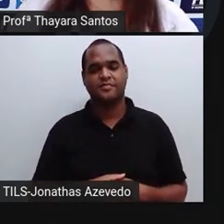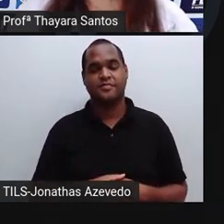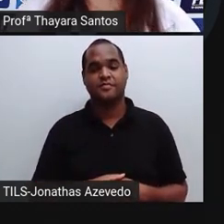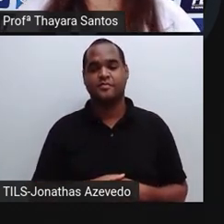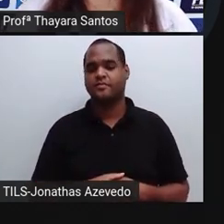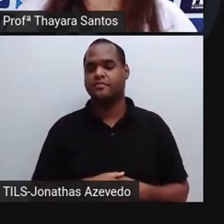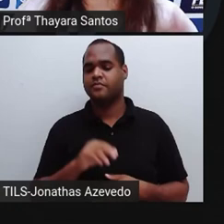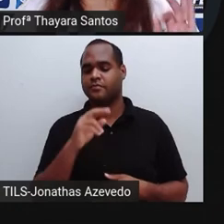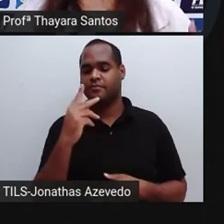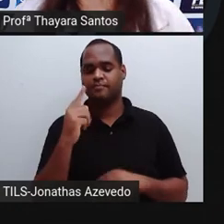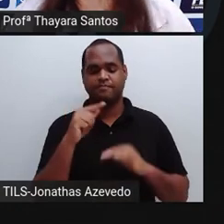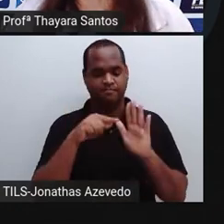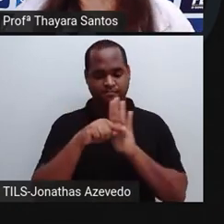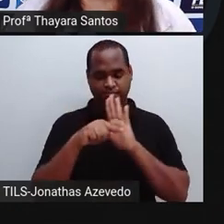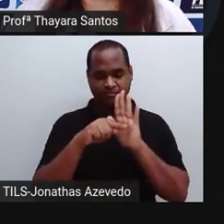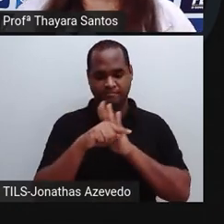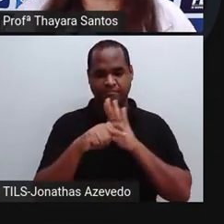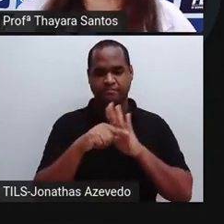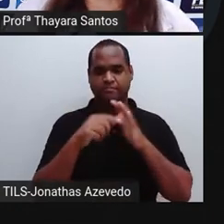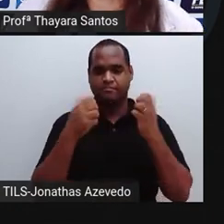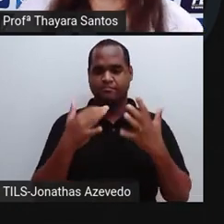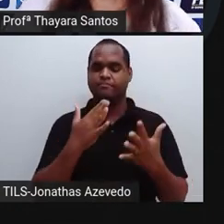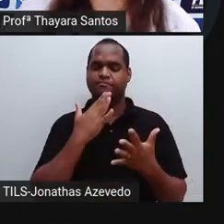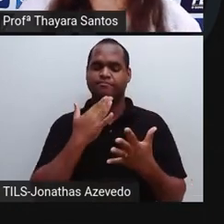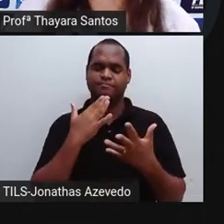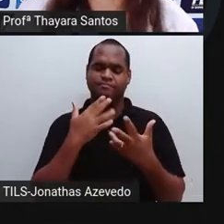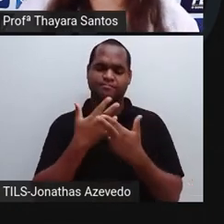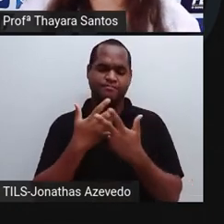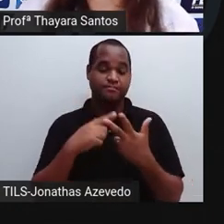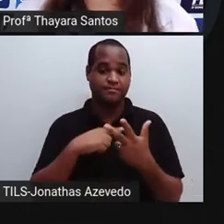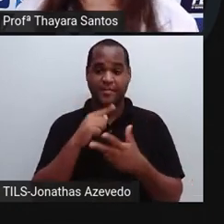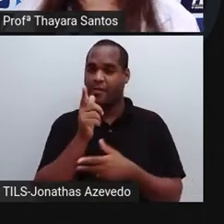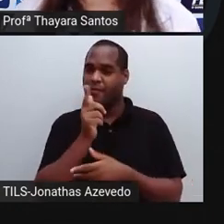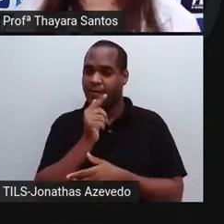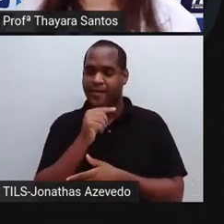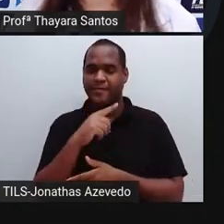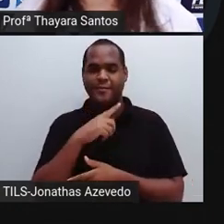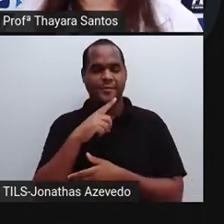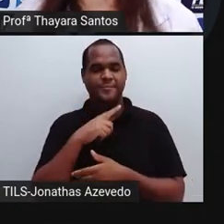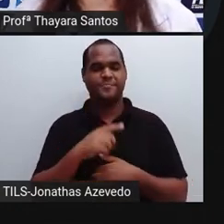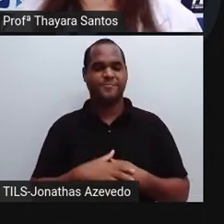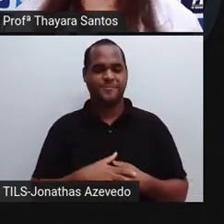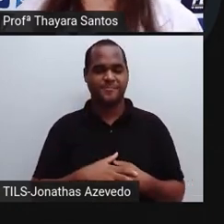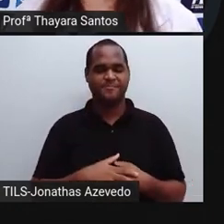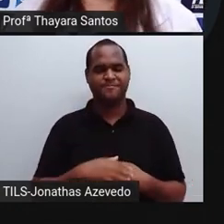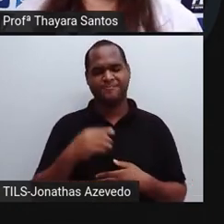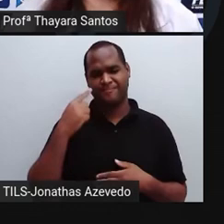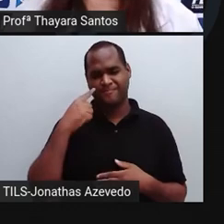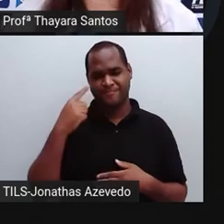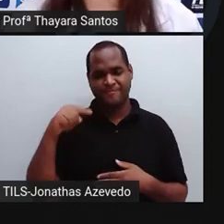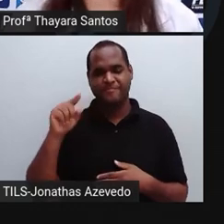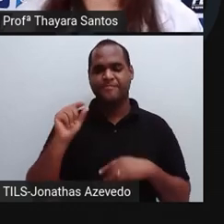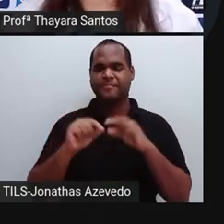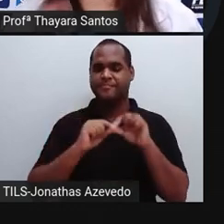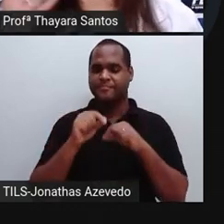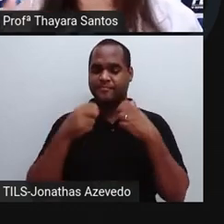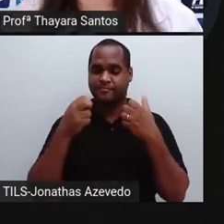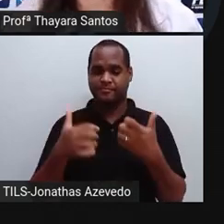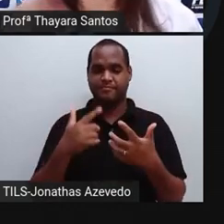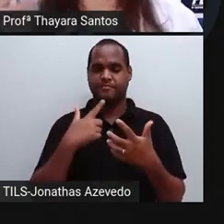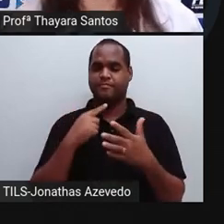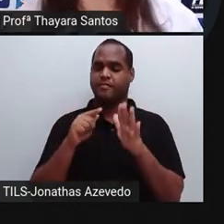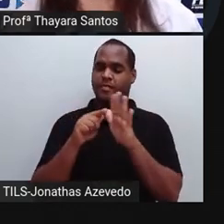Nome do nosso quiz é Mergulhando no Conhecimento. Já que a gente está falando de água, né? Então, é aquele quiz que vocês já conhecem. Vai ter uma